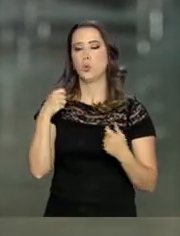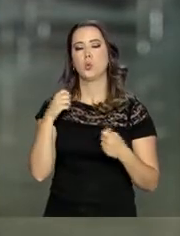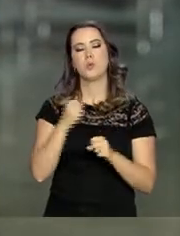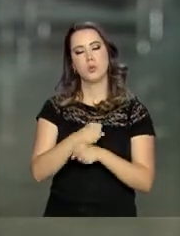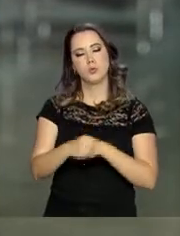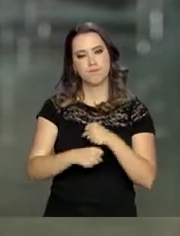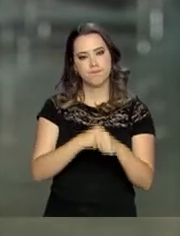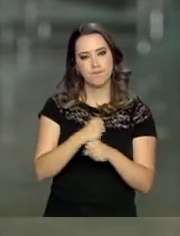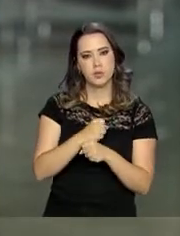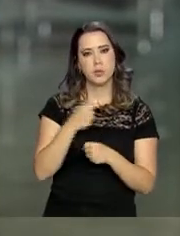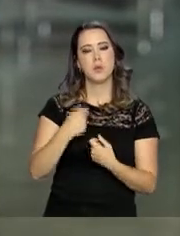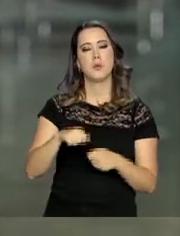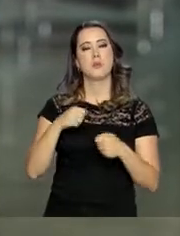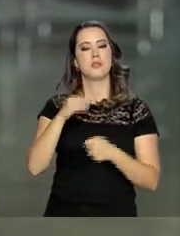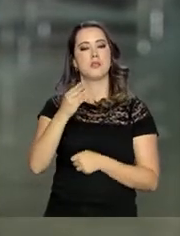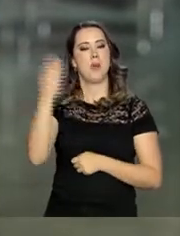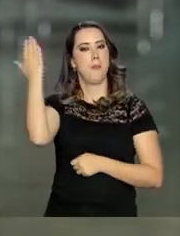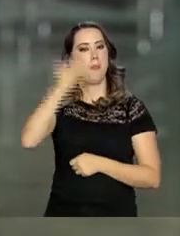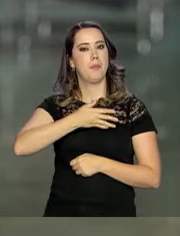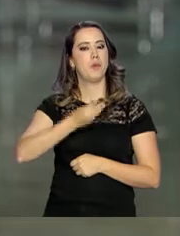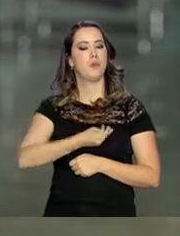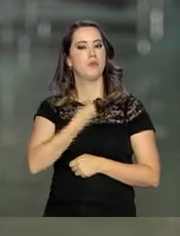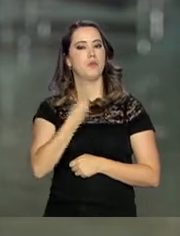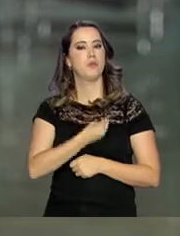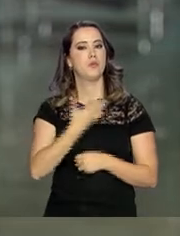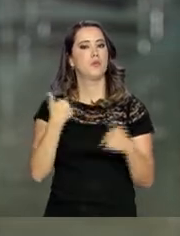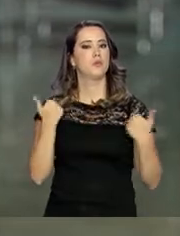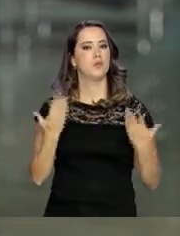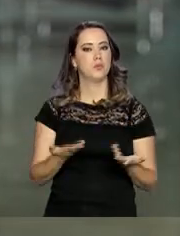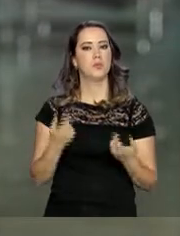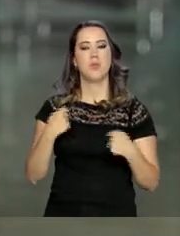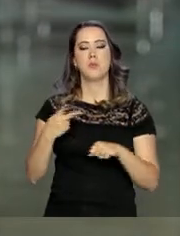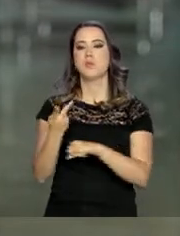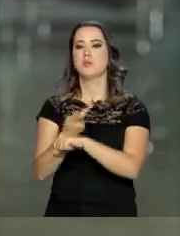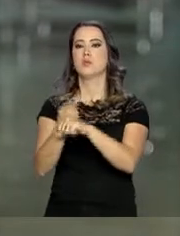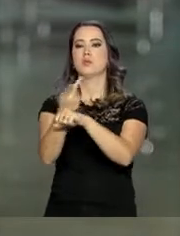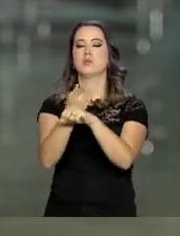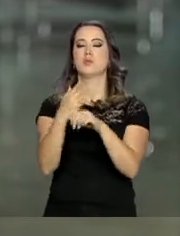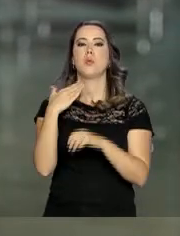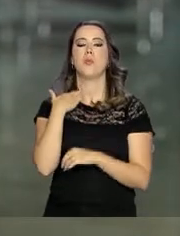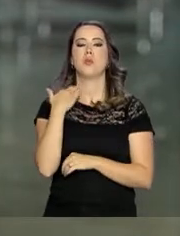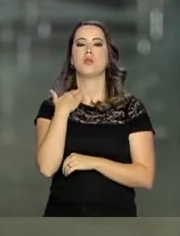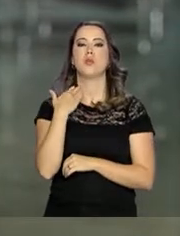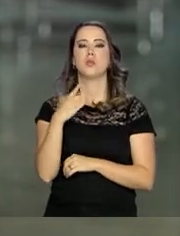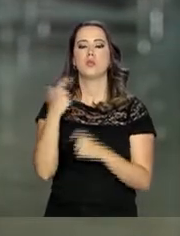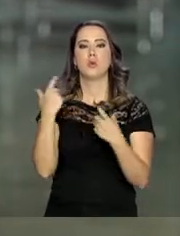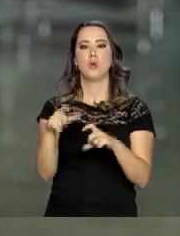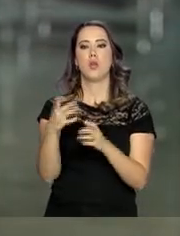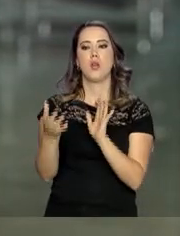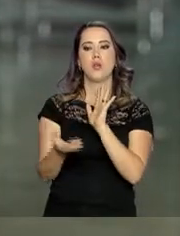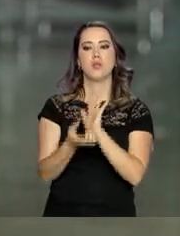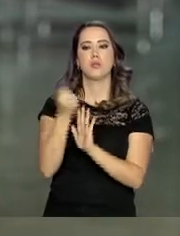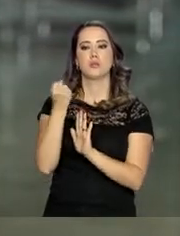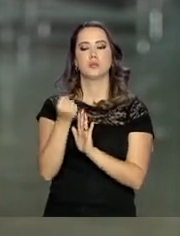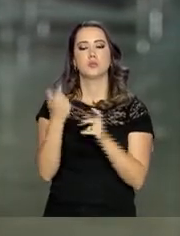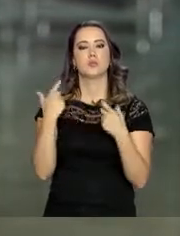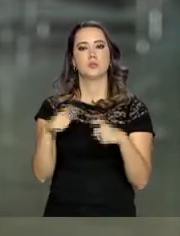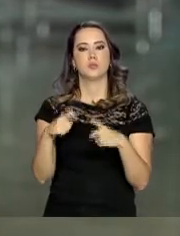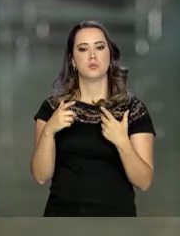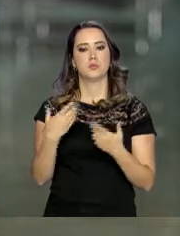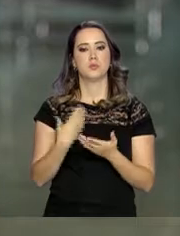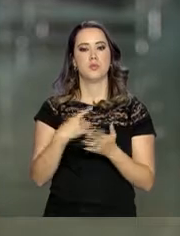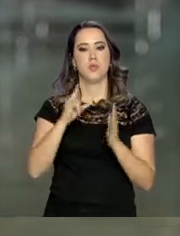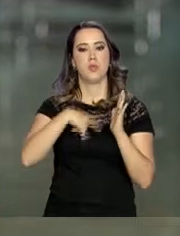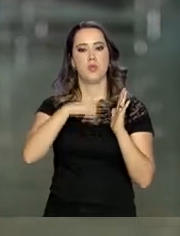os anos para que o benefício não seja cancelado. Para isso, eles precisam ir à agência bancária onde recebem o benefício